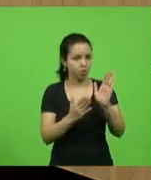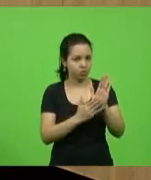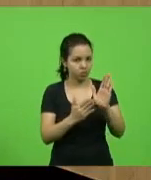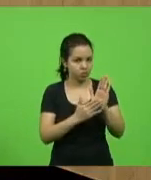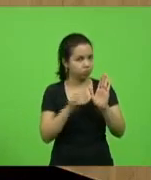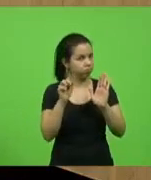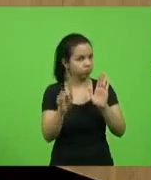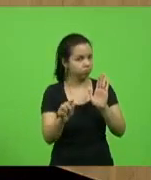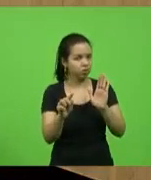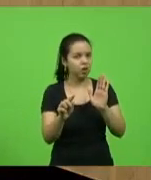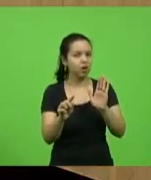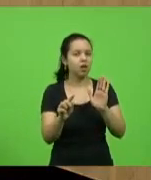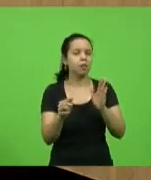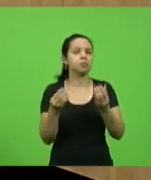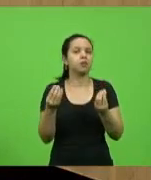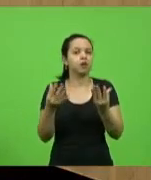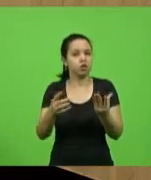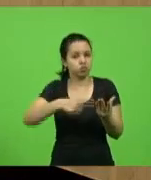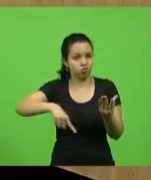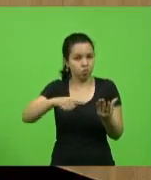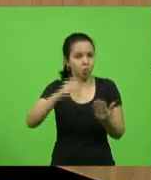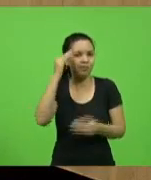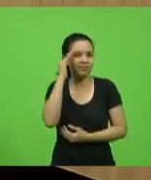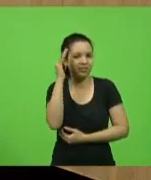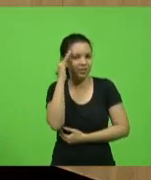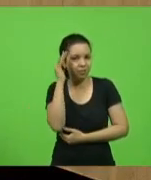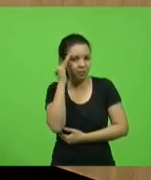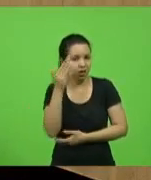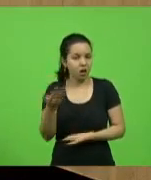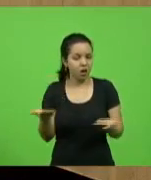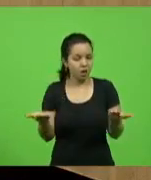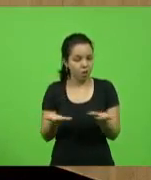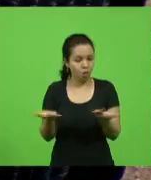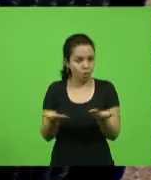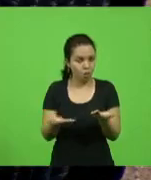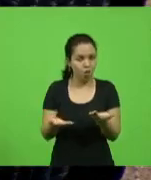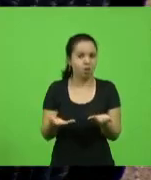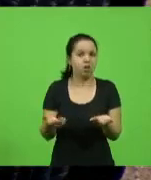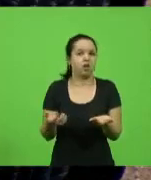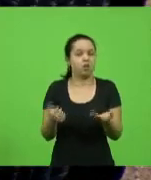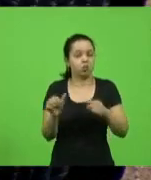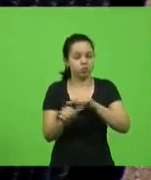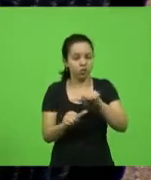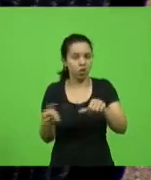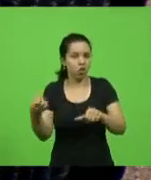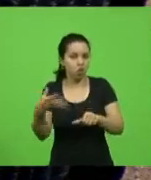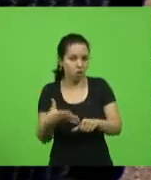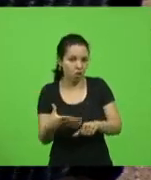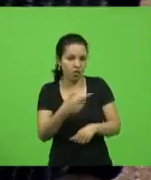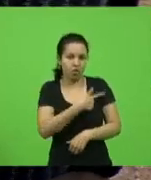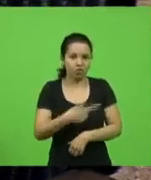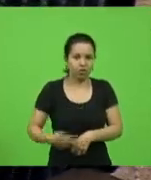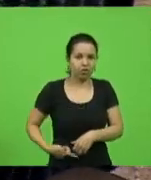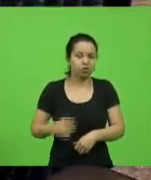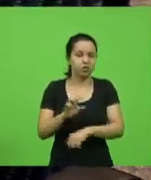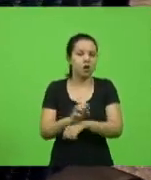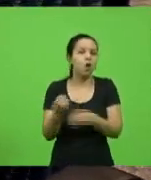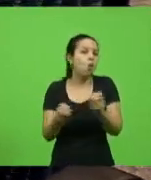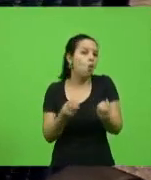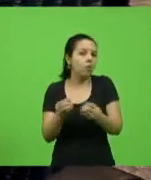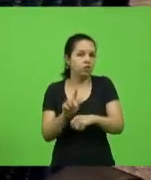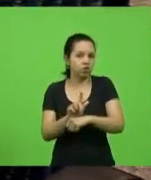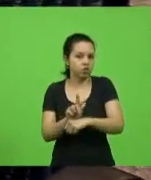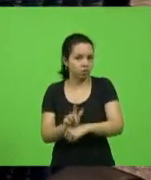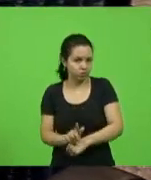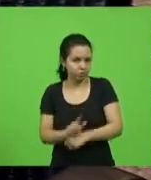para que possamos ter um entendimento, principalmente agora, nessa nova realidade do governo do Estado, de como vai ficar essa gestão da Celeste,